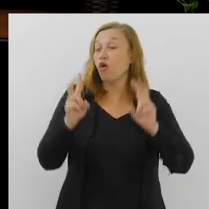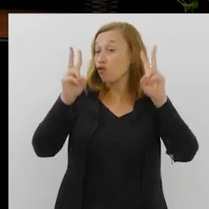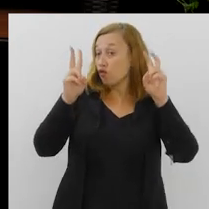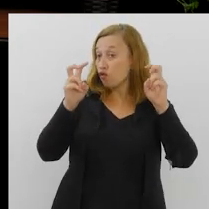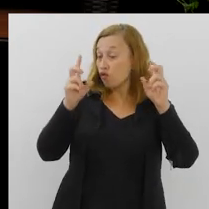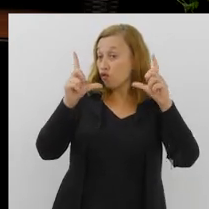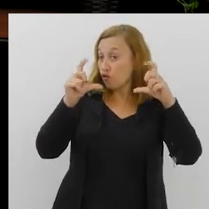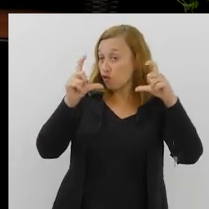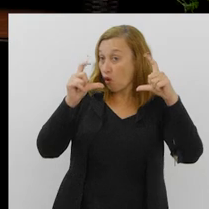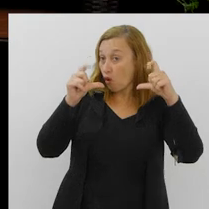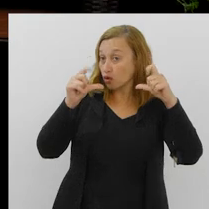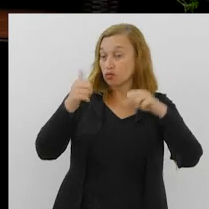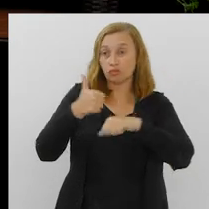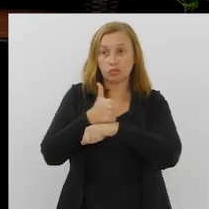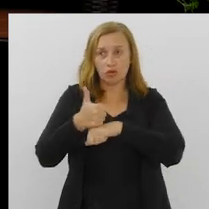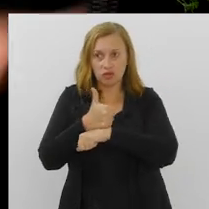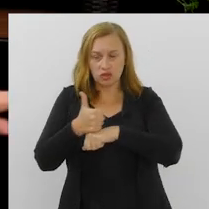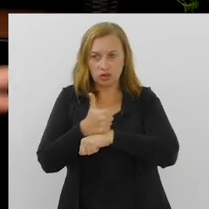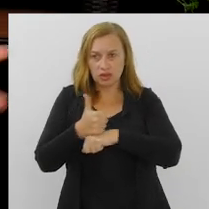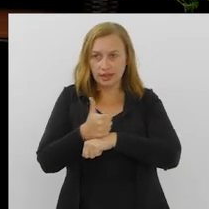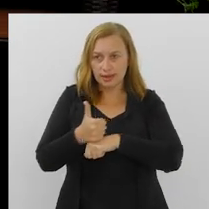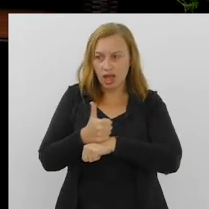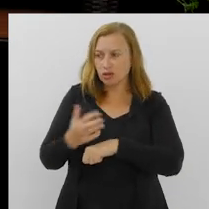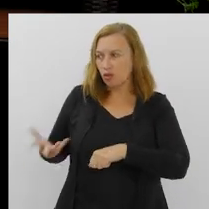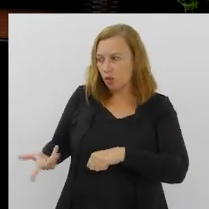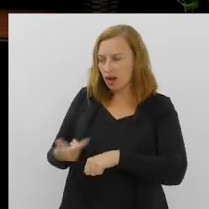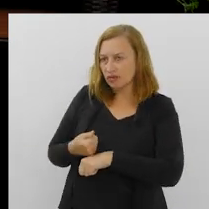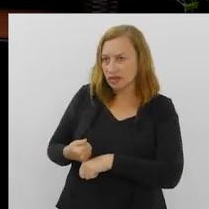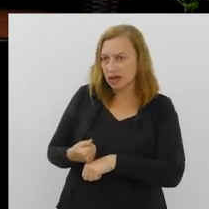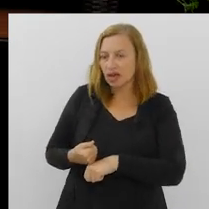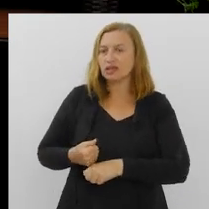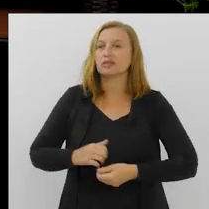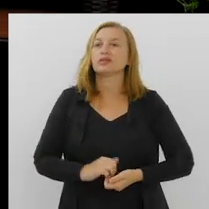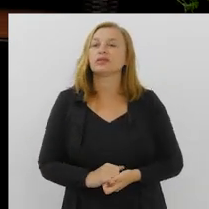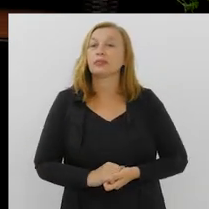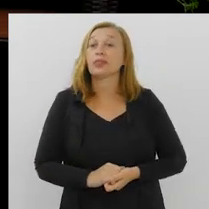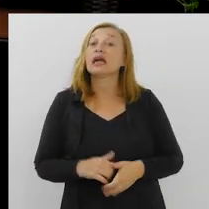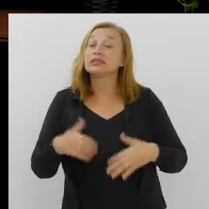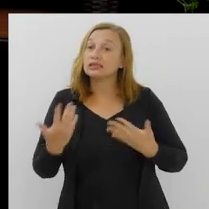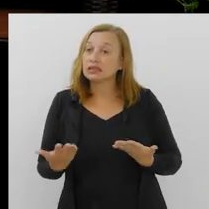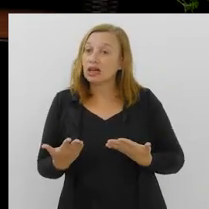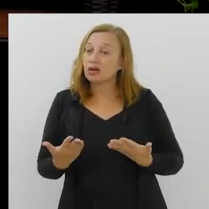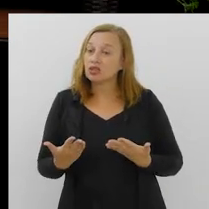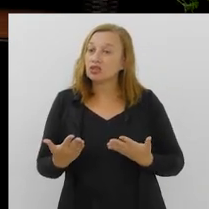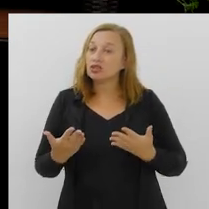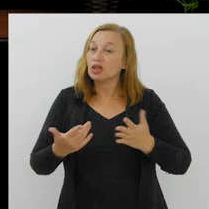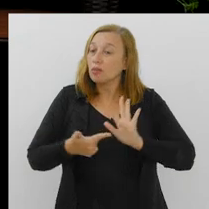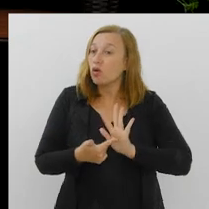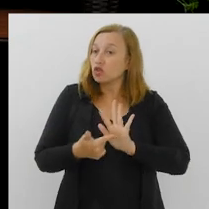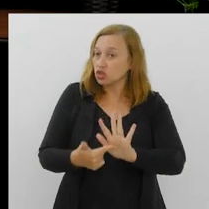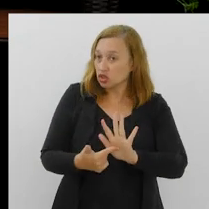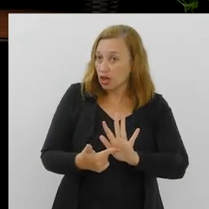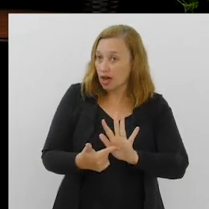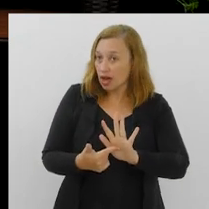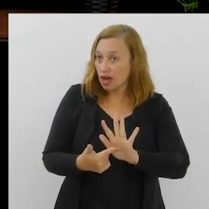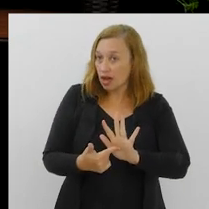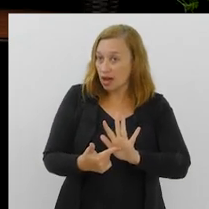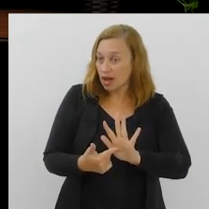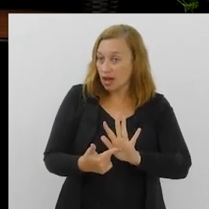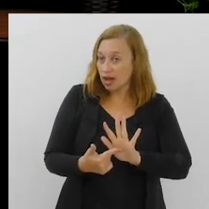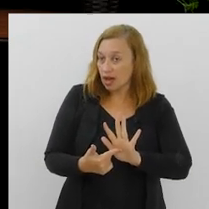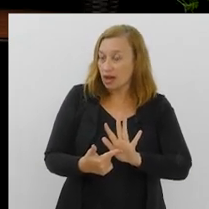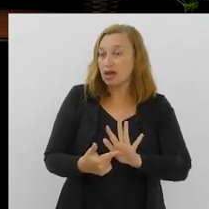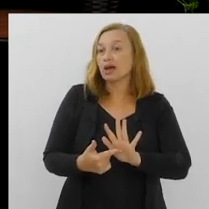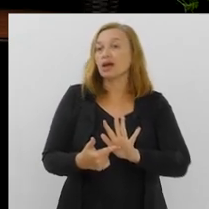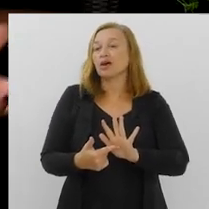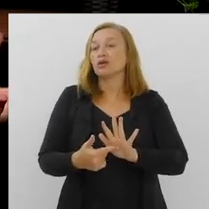gratuitas, vai no estúdio, tem acesso a um profissional qualificado, um fotógrafo assistente. Então, a gente tenta viabilizar que